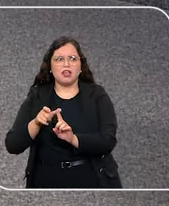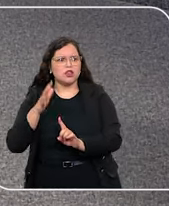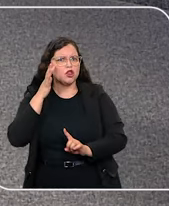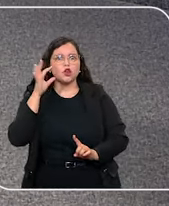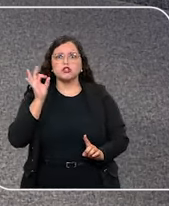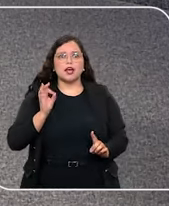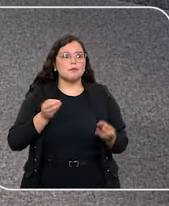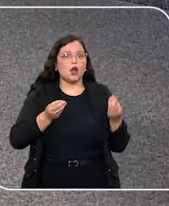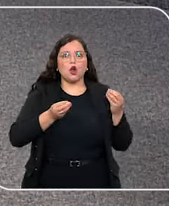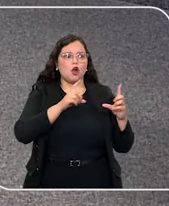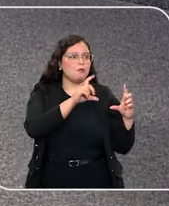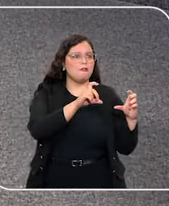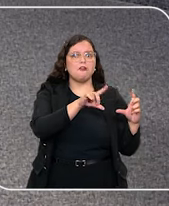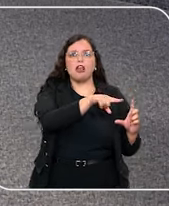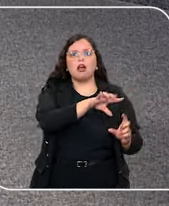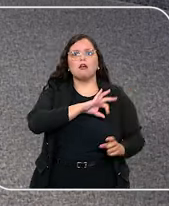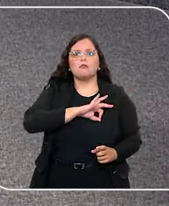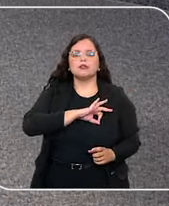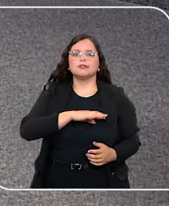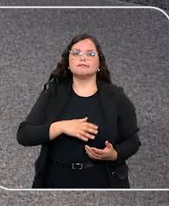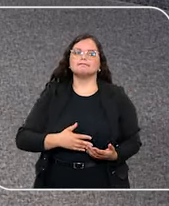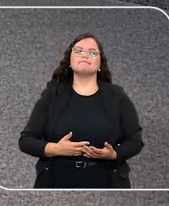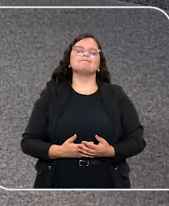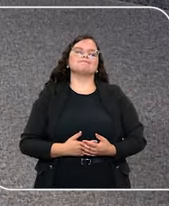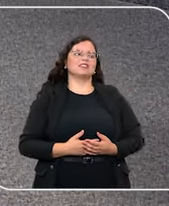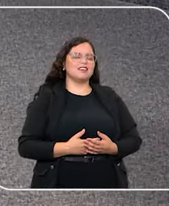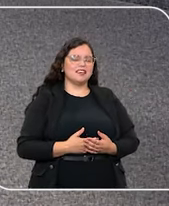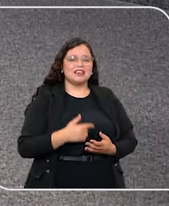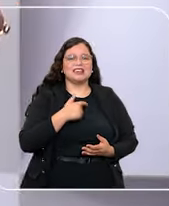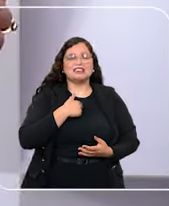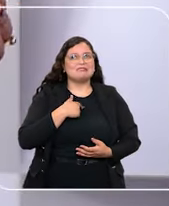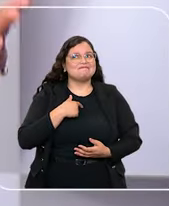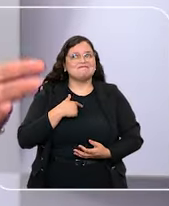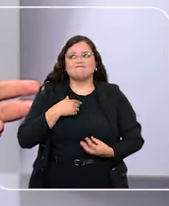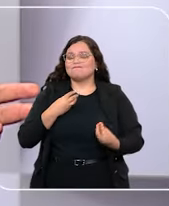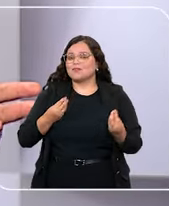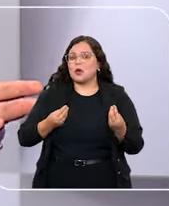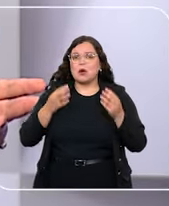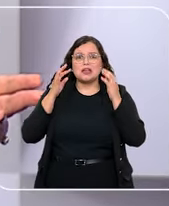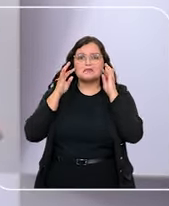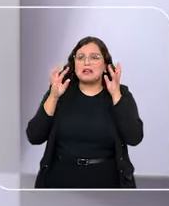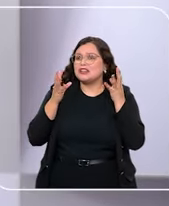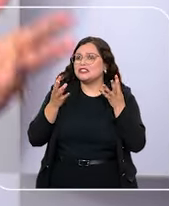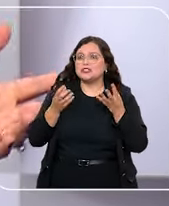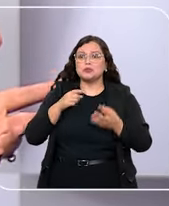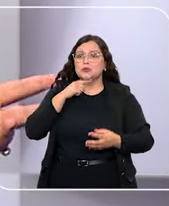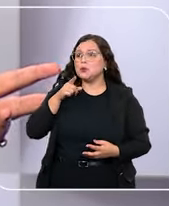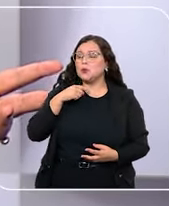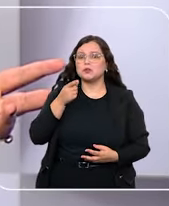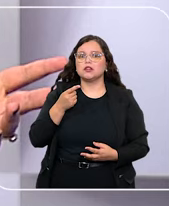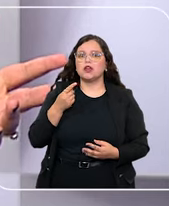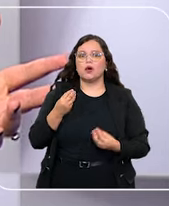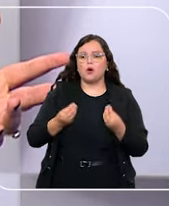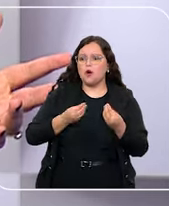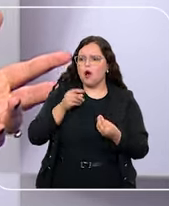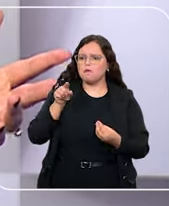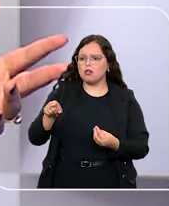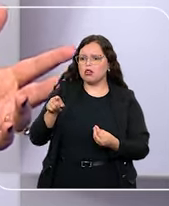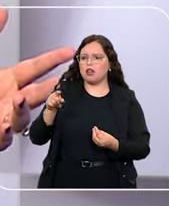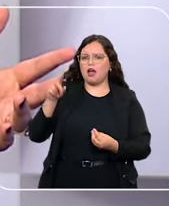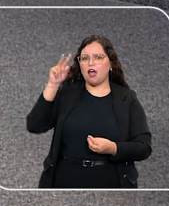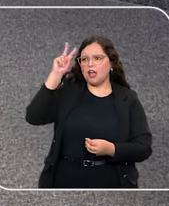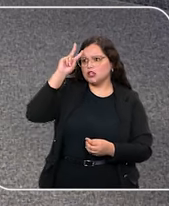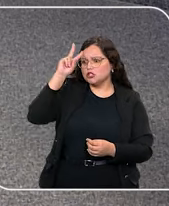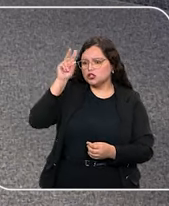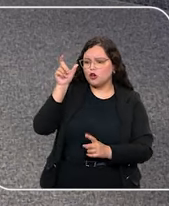para lá. Nossa, Fátima, eu nem imagino também como é que fica abalada e até destruída a vida de uma